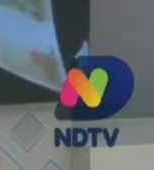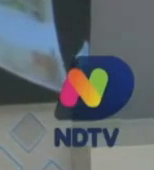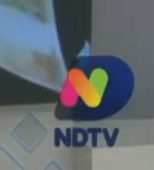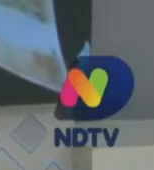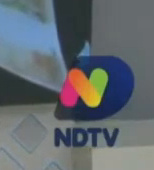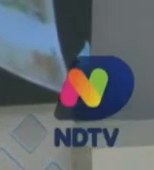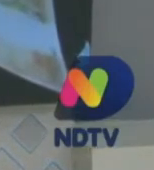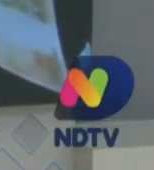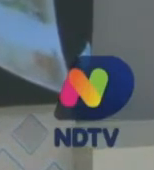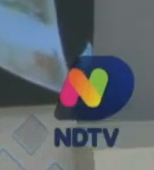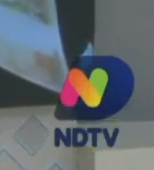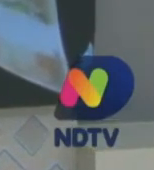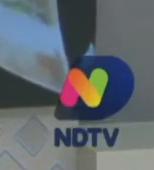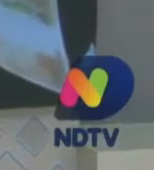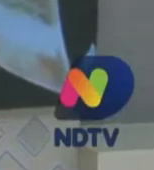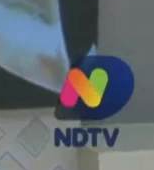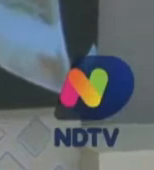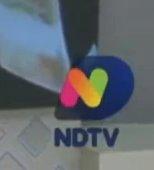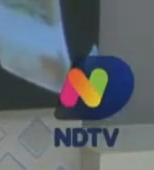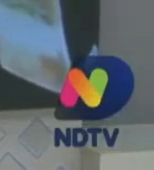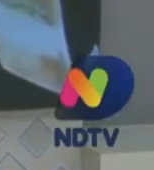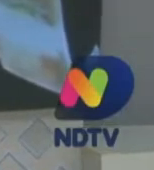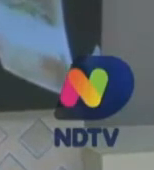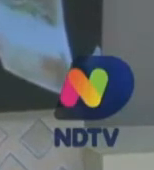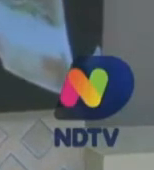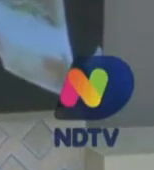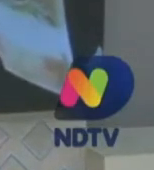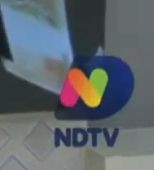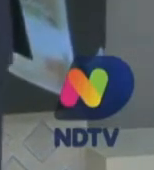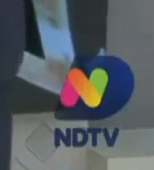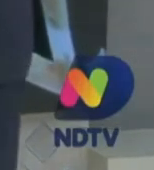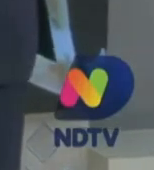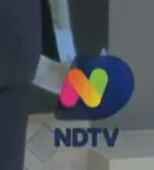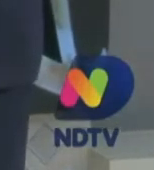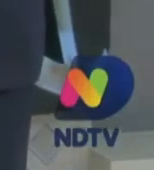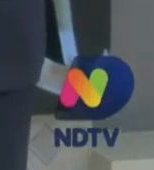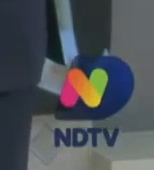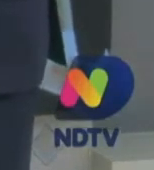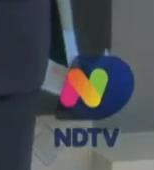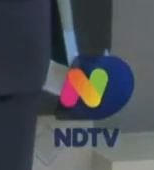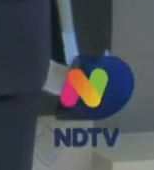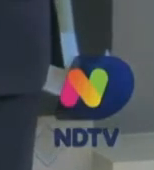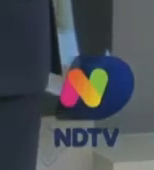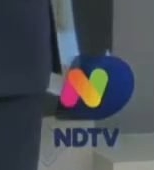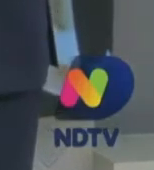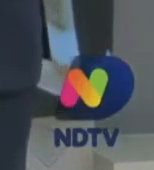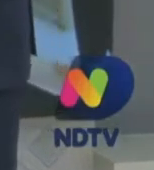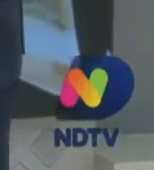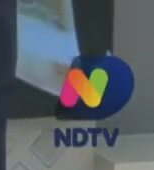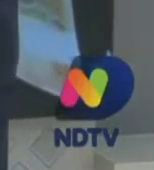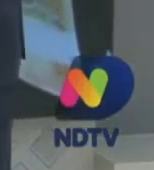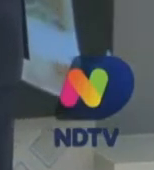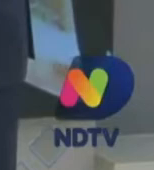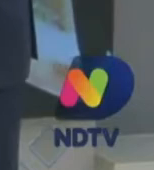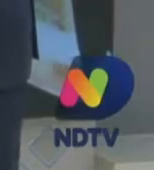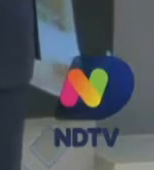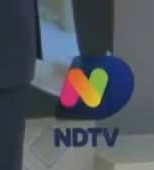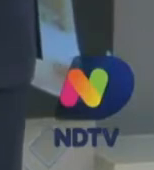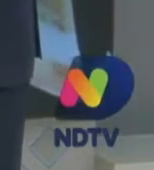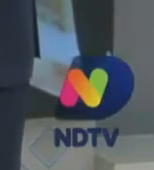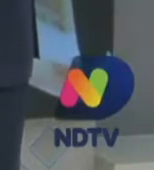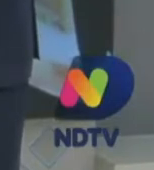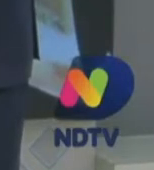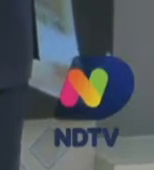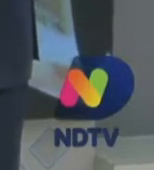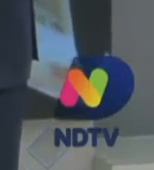perder ainda mais isso eles não pensam agora em aumentar o número de cargos e aumentar o número de custo